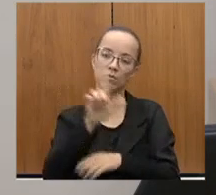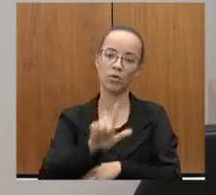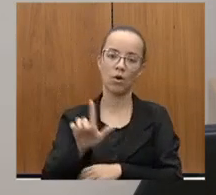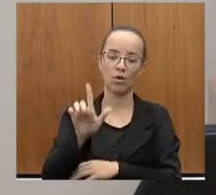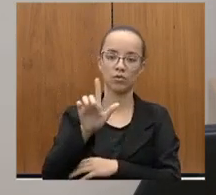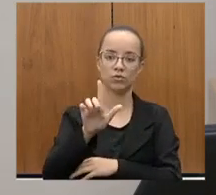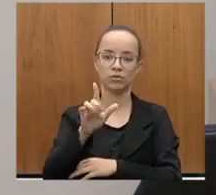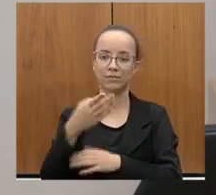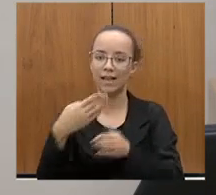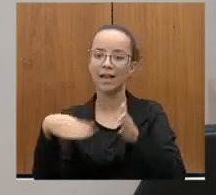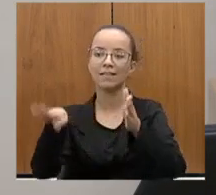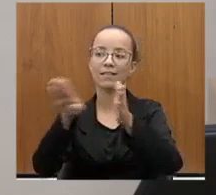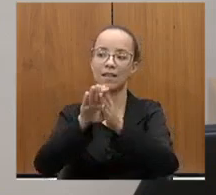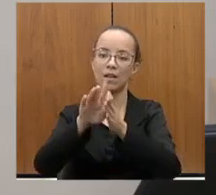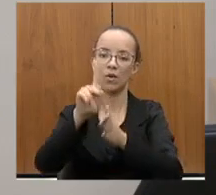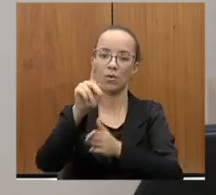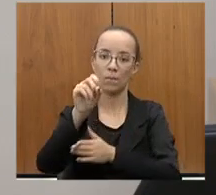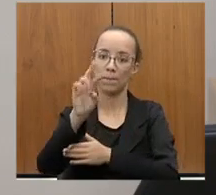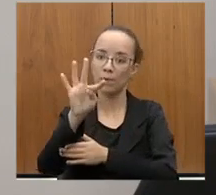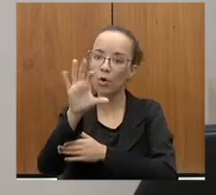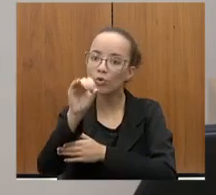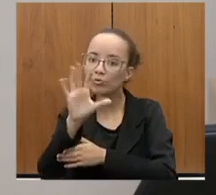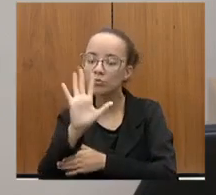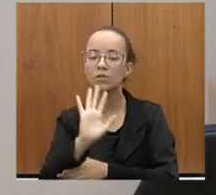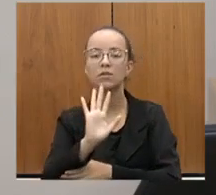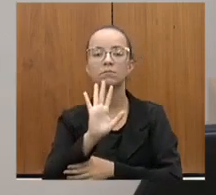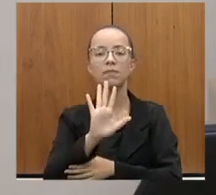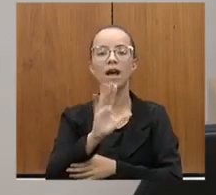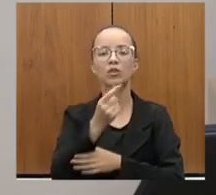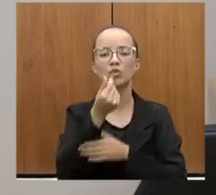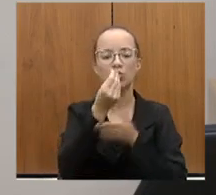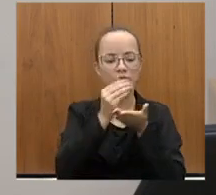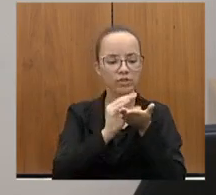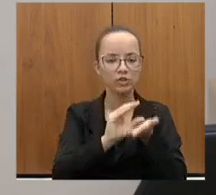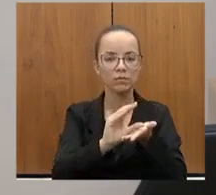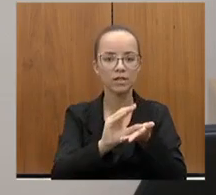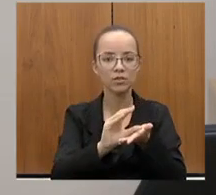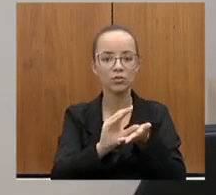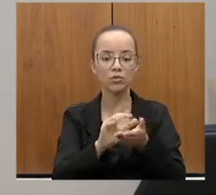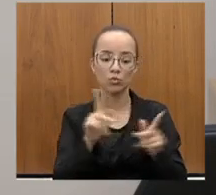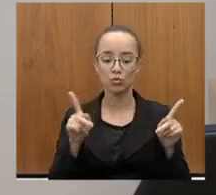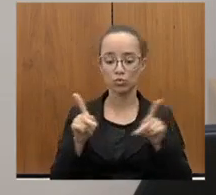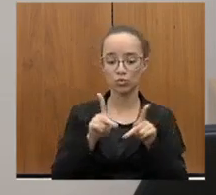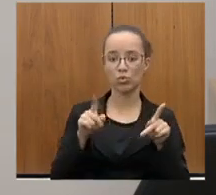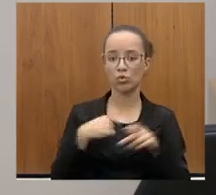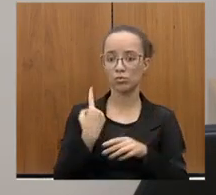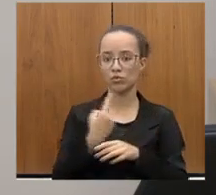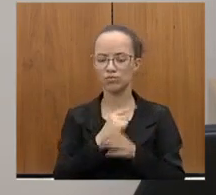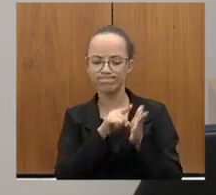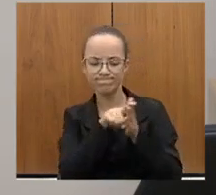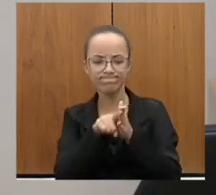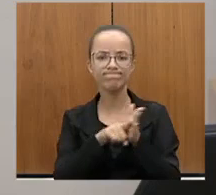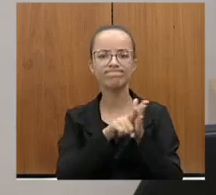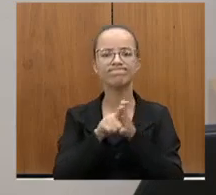porto, mas, desses investimentos aqui, que os nossos professores, consultores, levantaram,